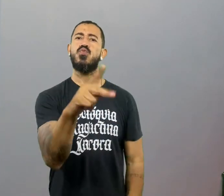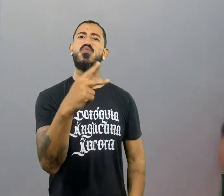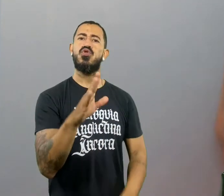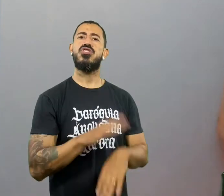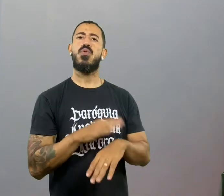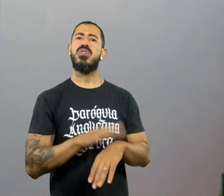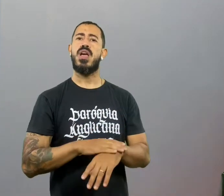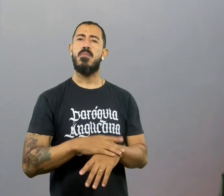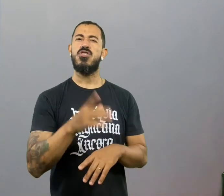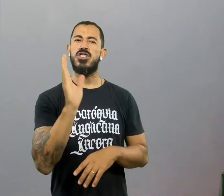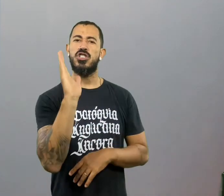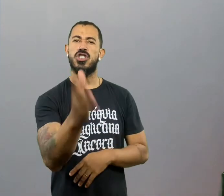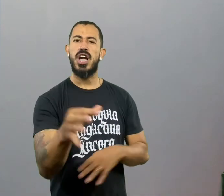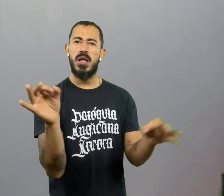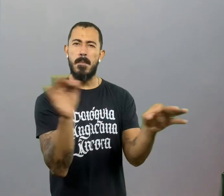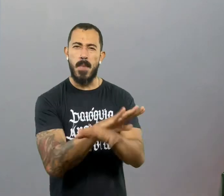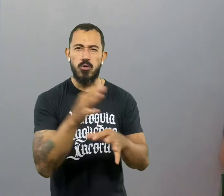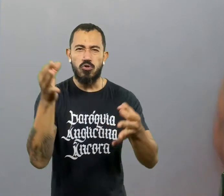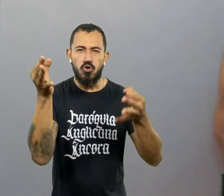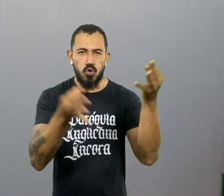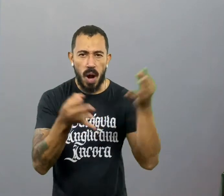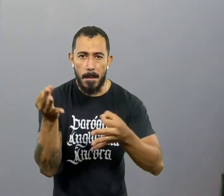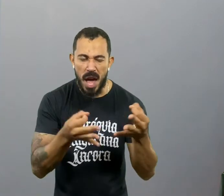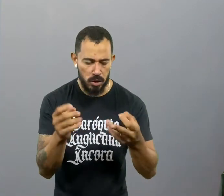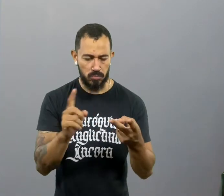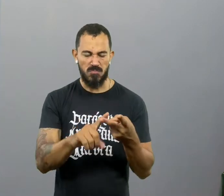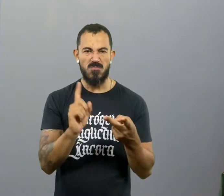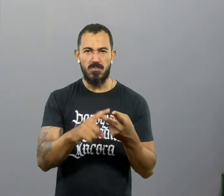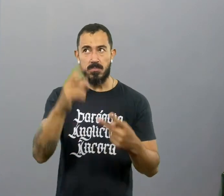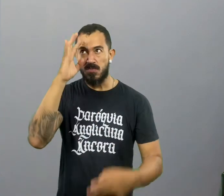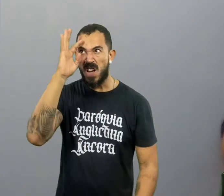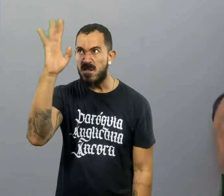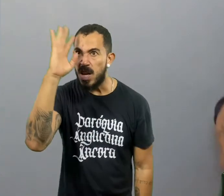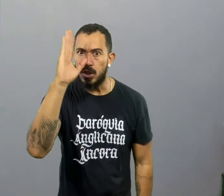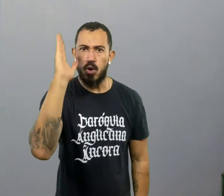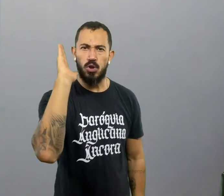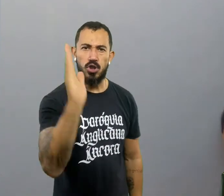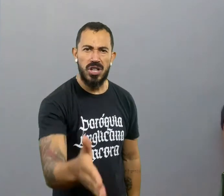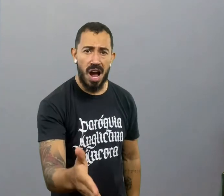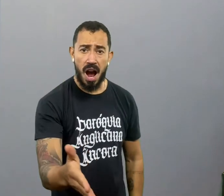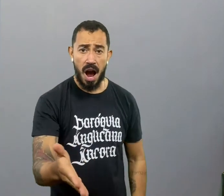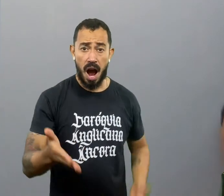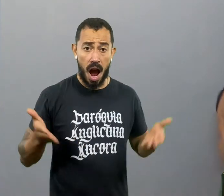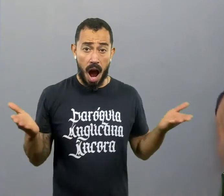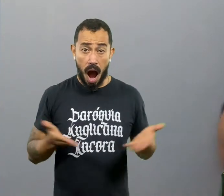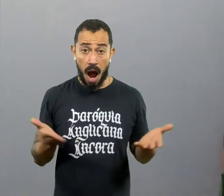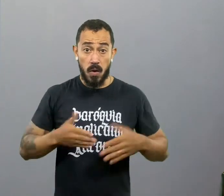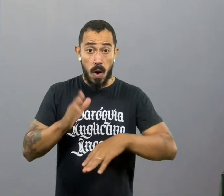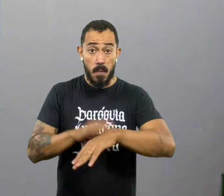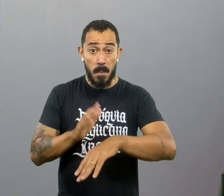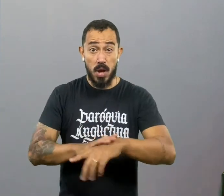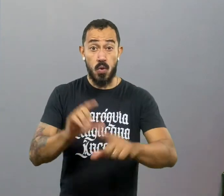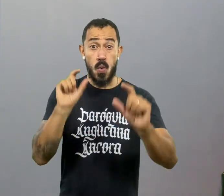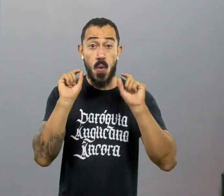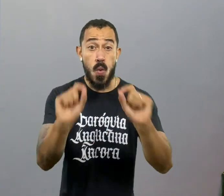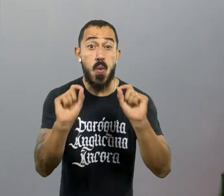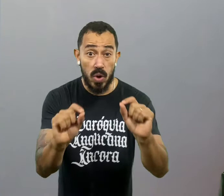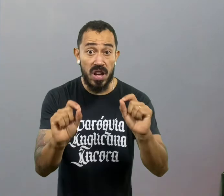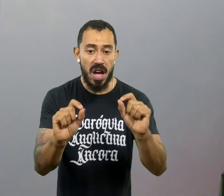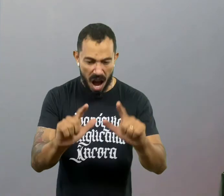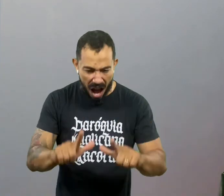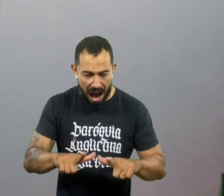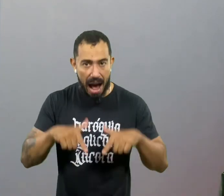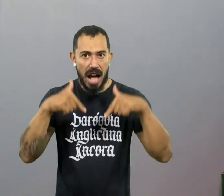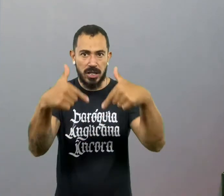Se você já fez um bom julgamento, sabe? Já fez uma profunda reflexão. Então agora chegou a hora da ação. Você precisa começar a fazer